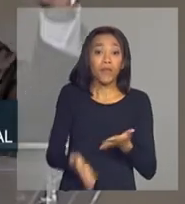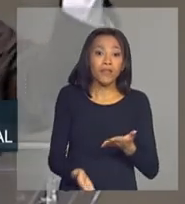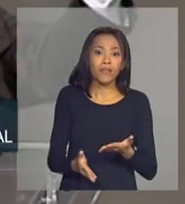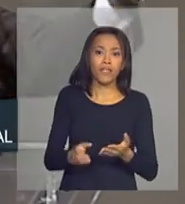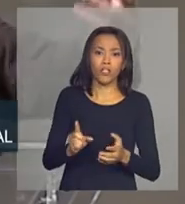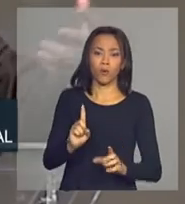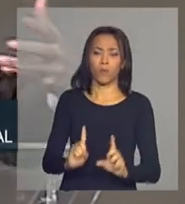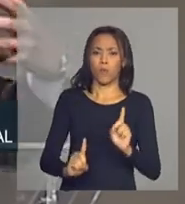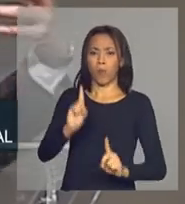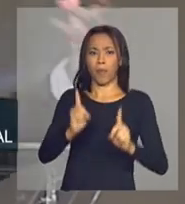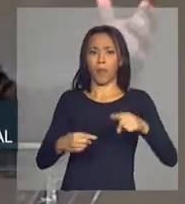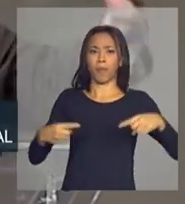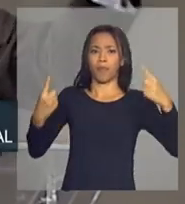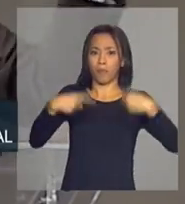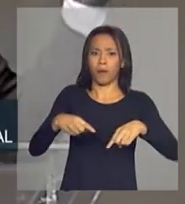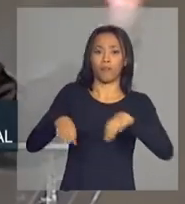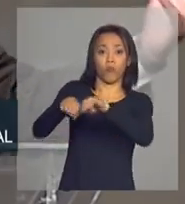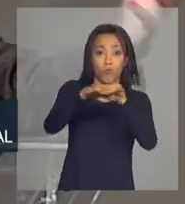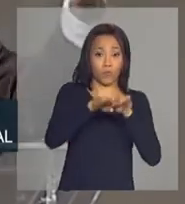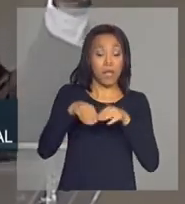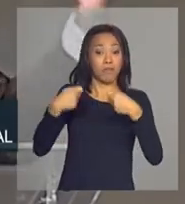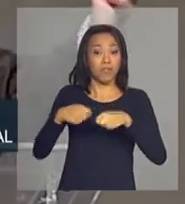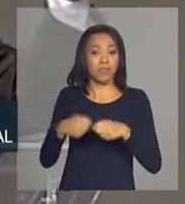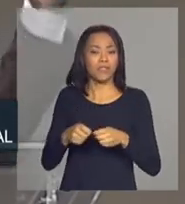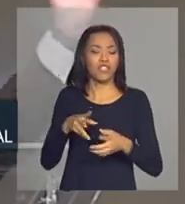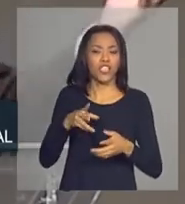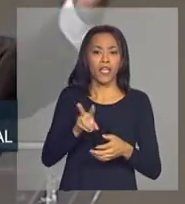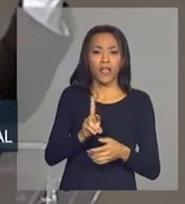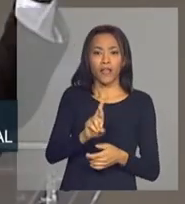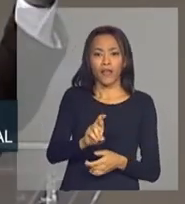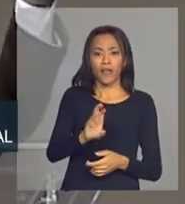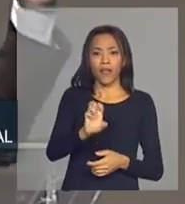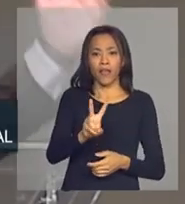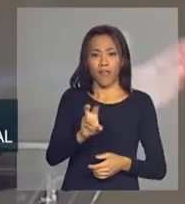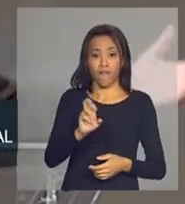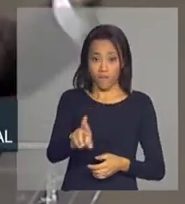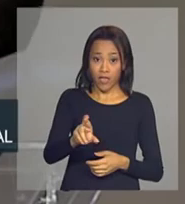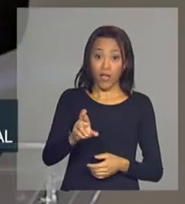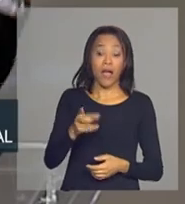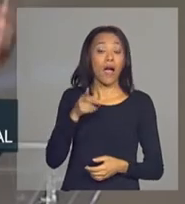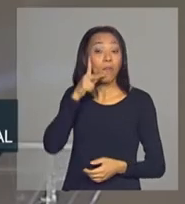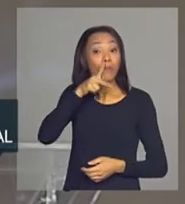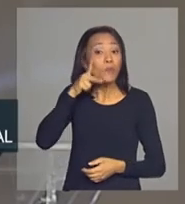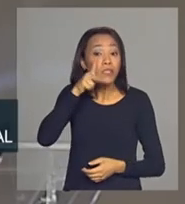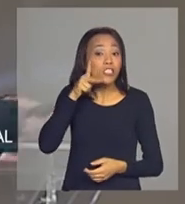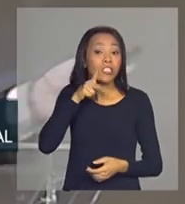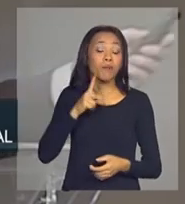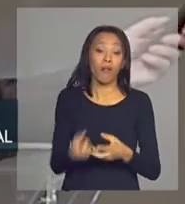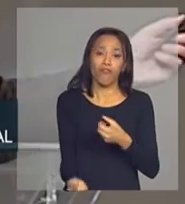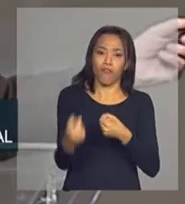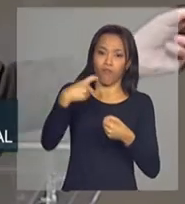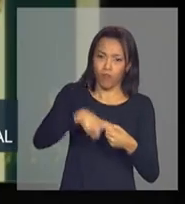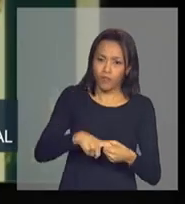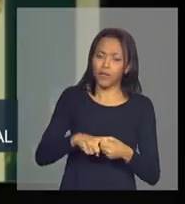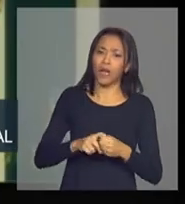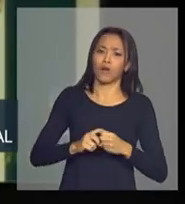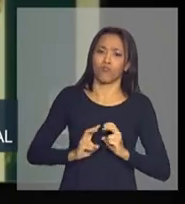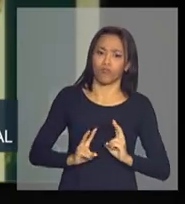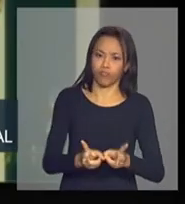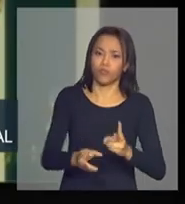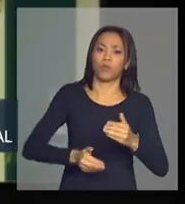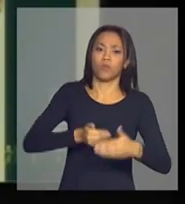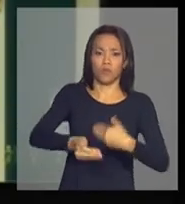precisam de política de reconversão econômica, no sentido de recuperar a sua competitividade e para se inserir nesse processo de